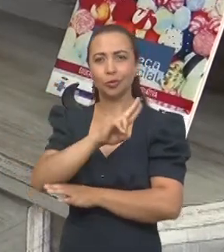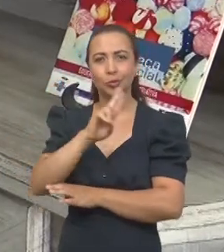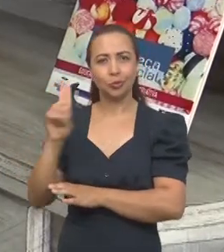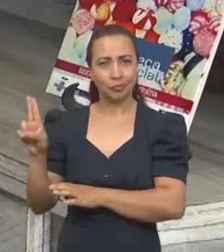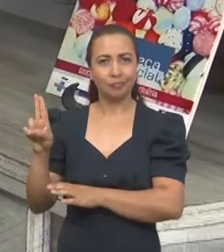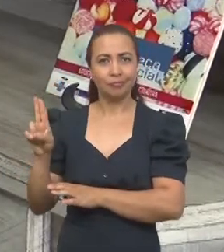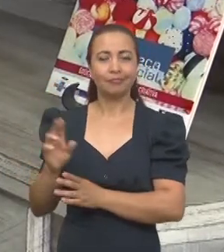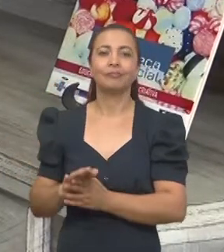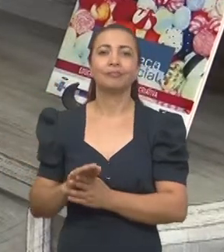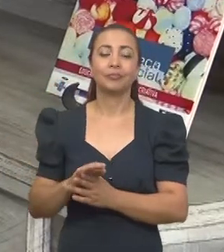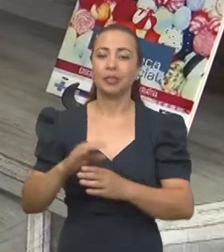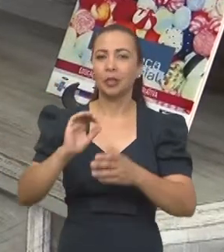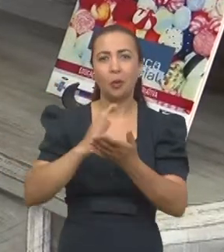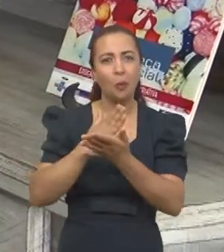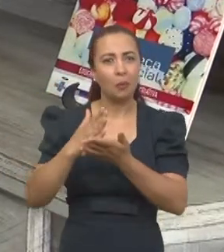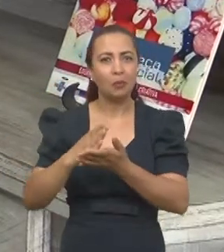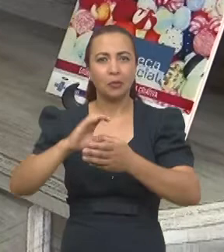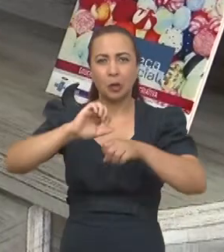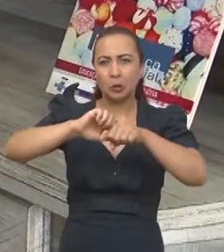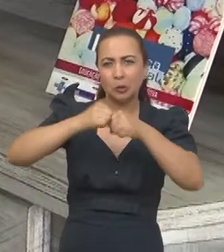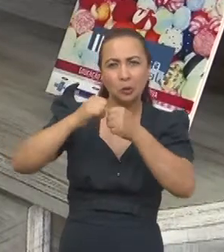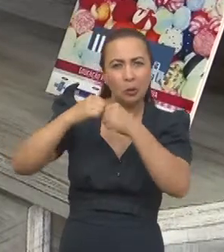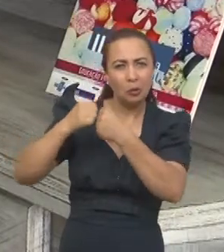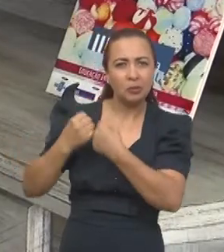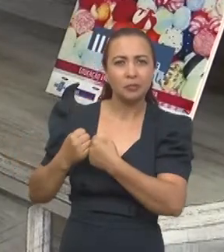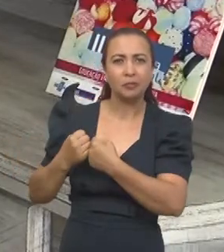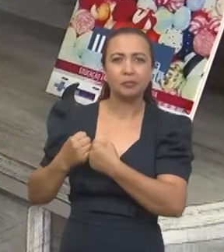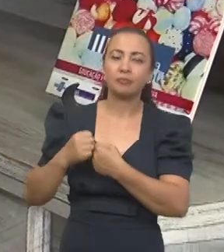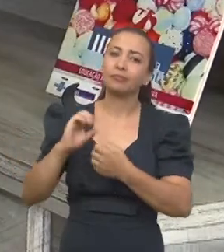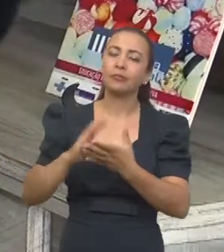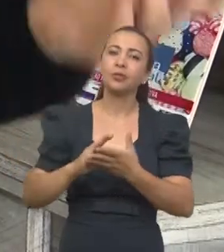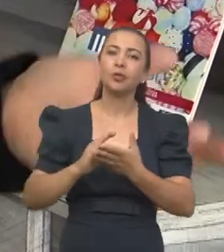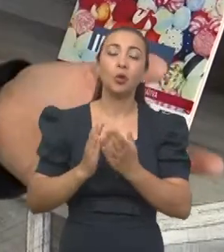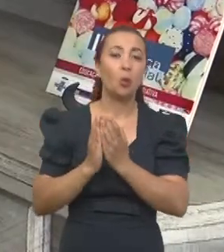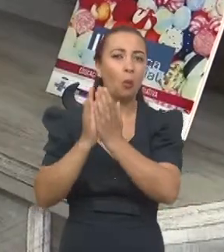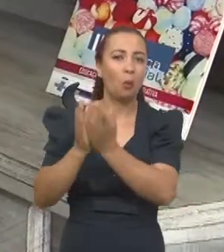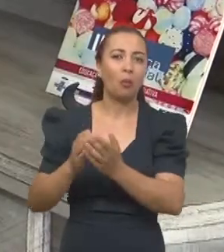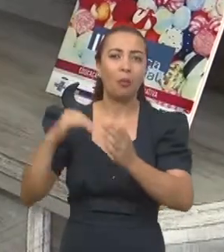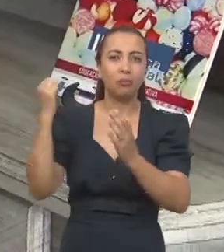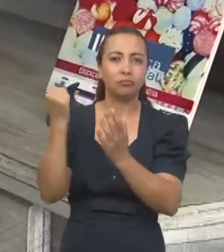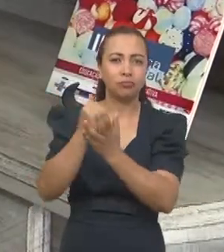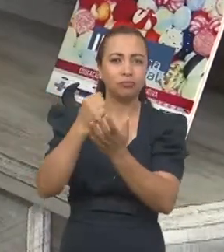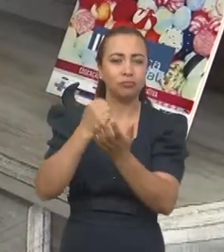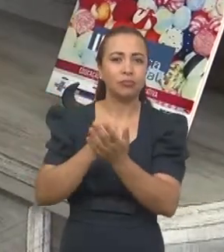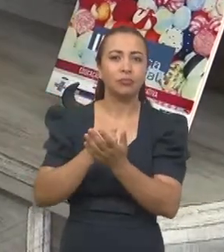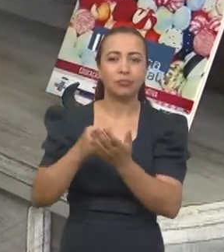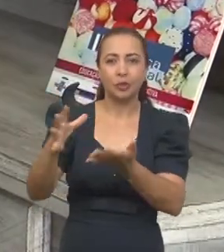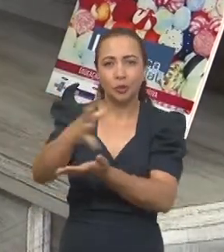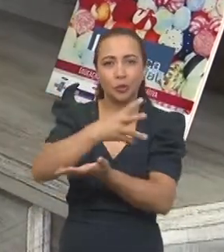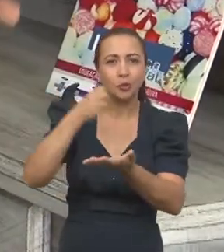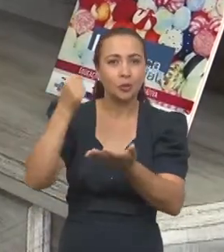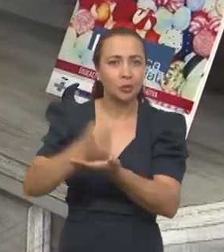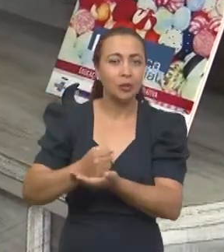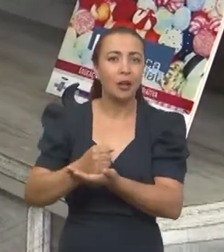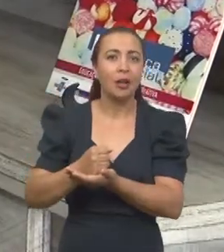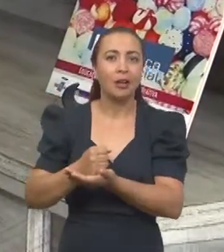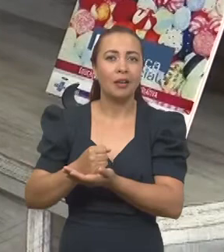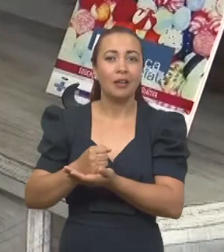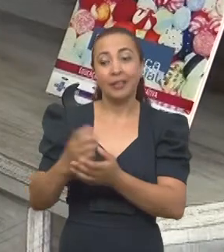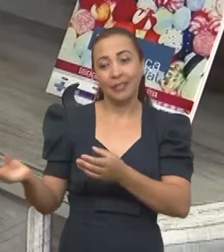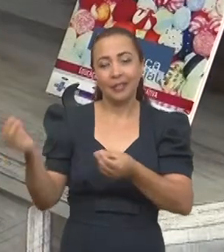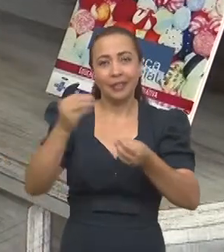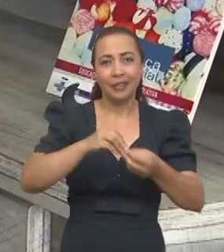sentido de desconstruir essa moda que foi colonializada. Aí, a partir dessa seleção, né, a gente